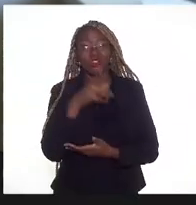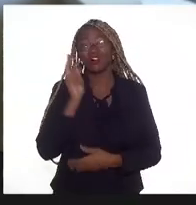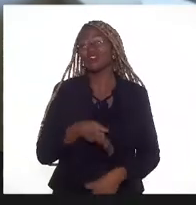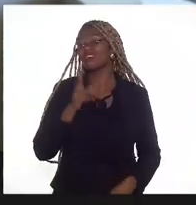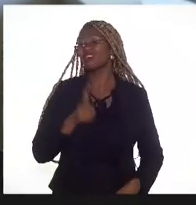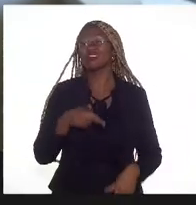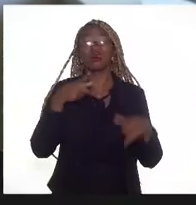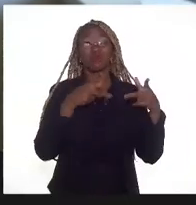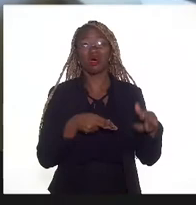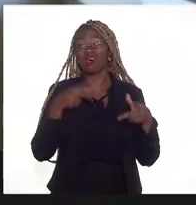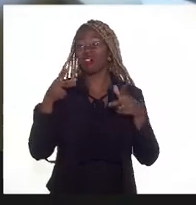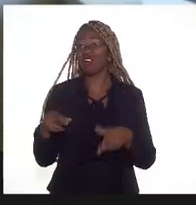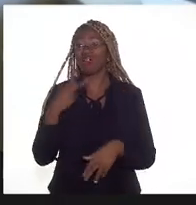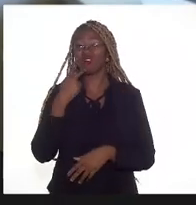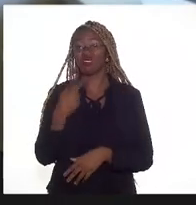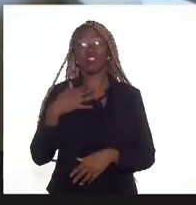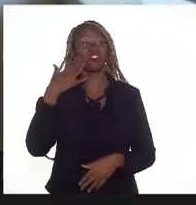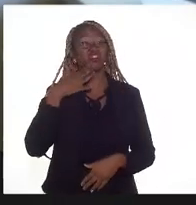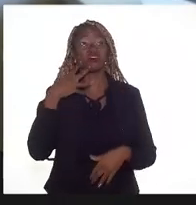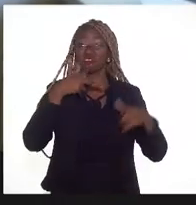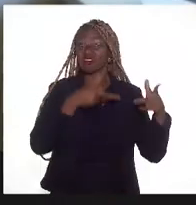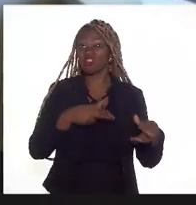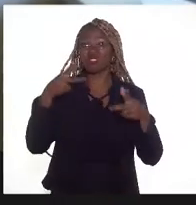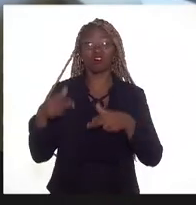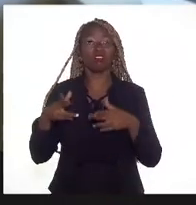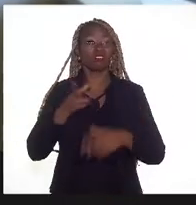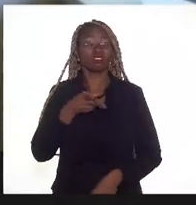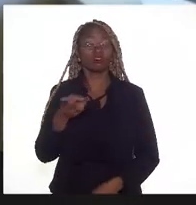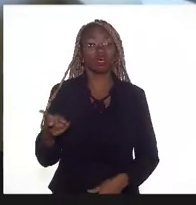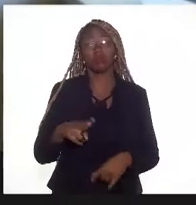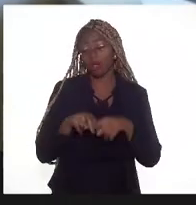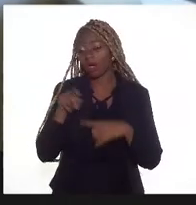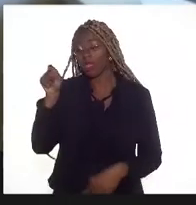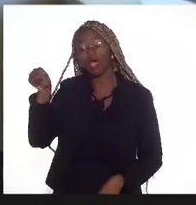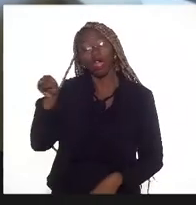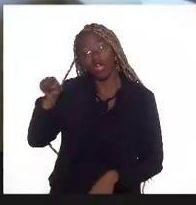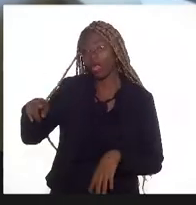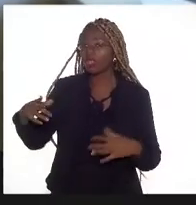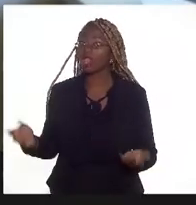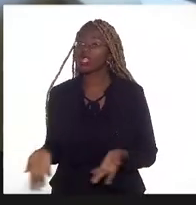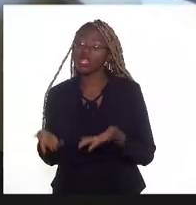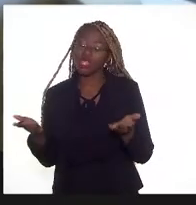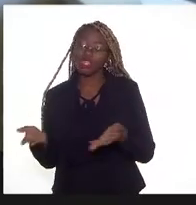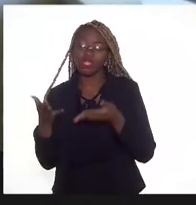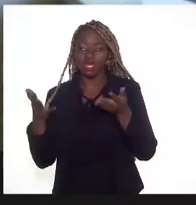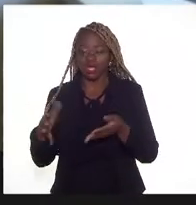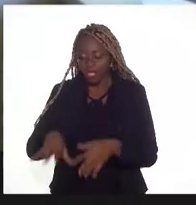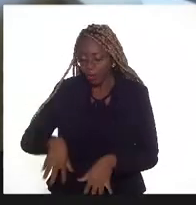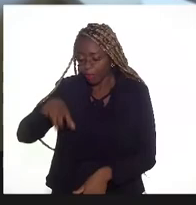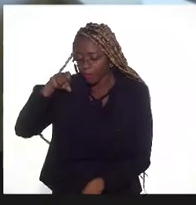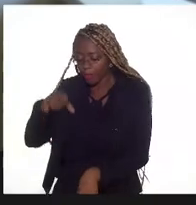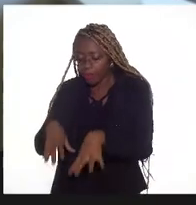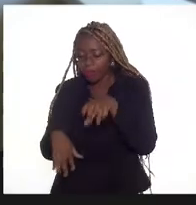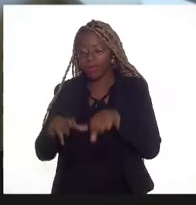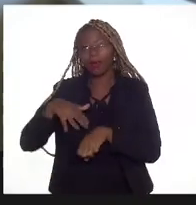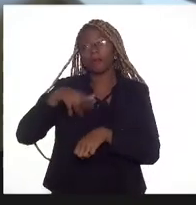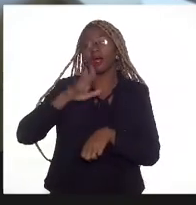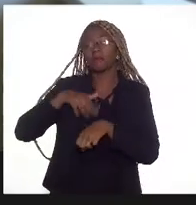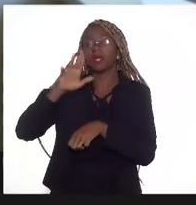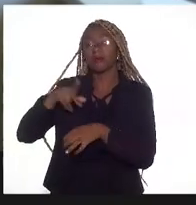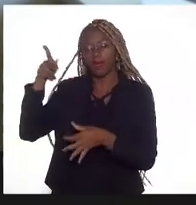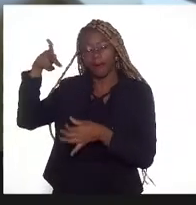fala, de que isso propicia extrair um maior volume de petróleo.